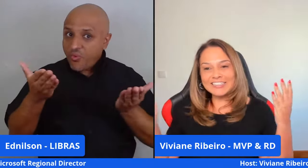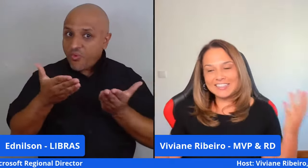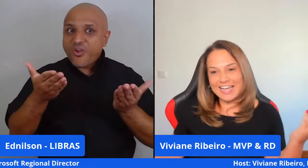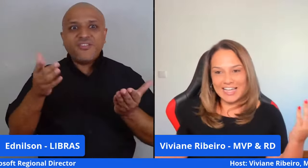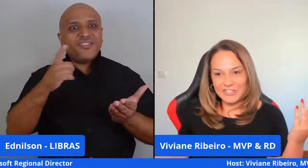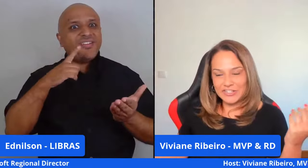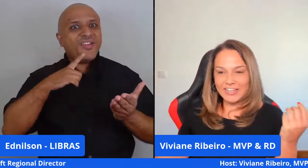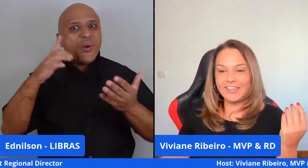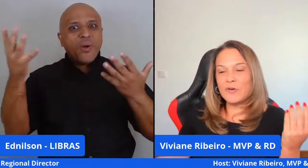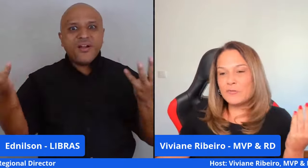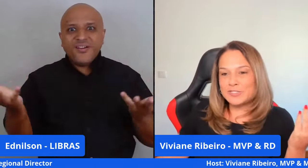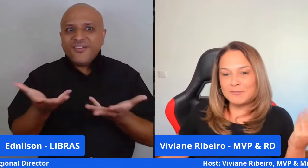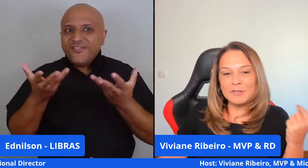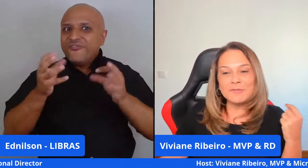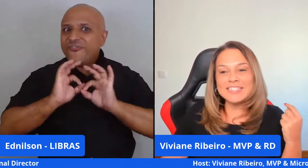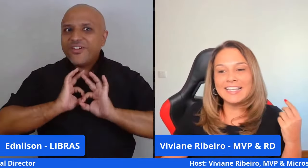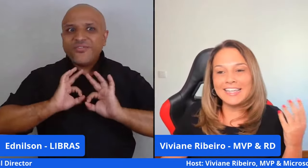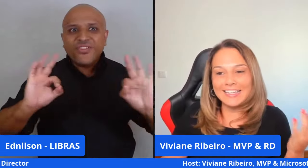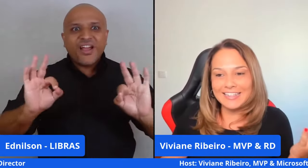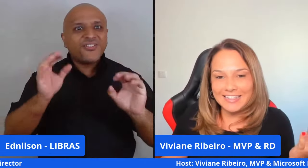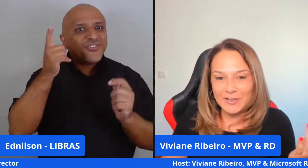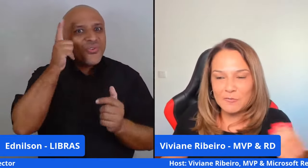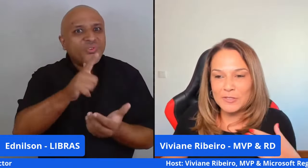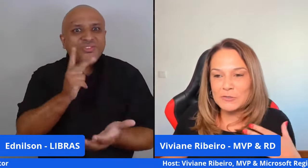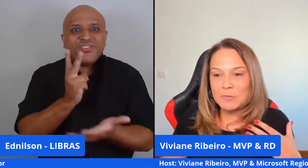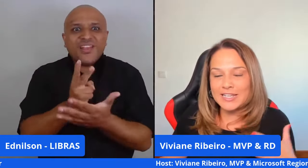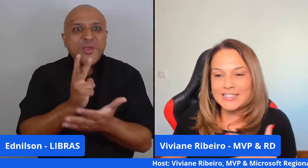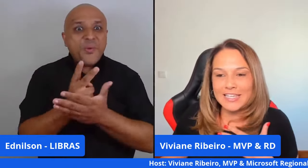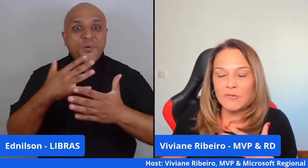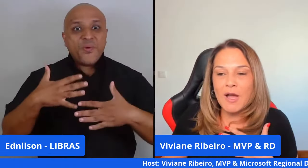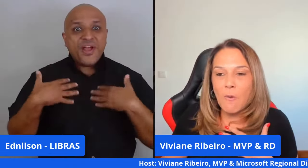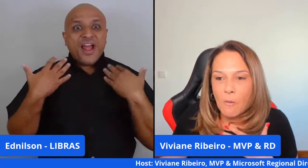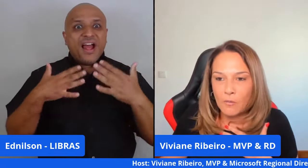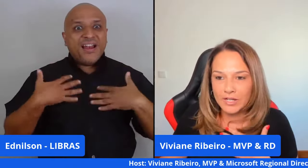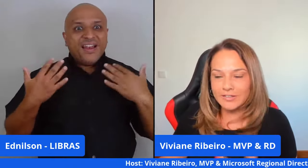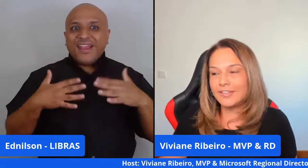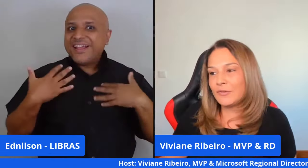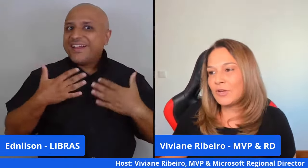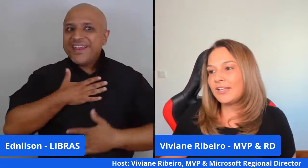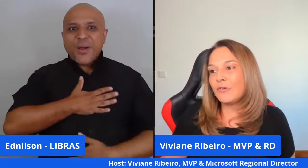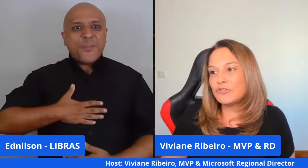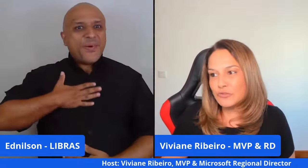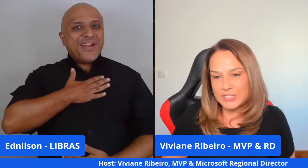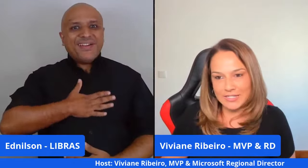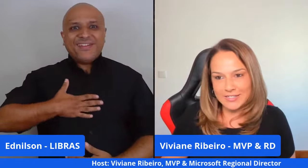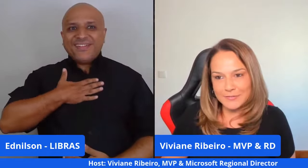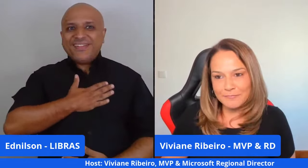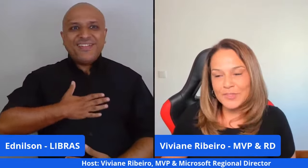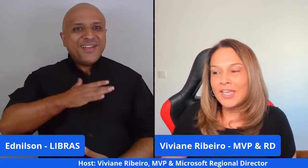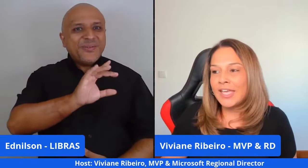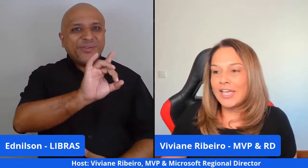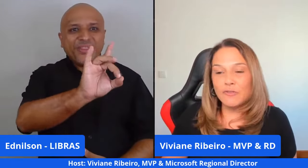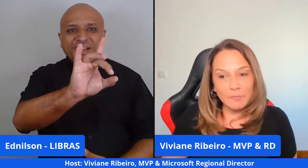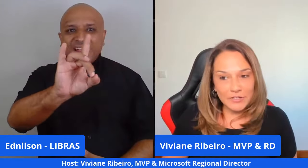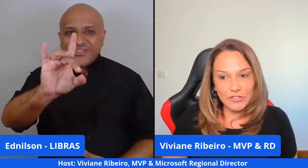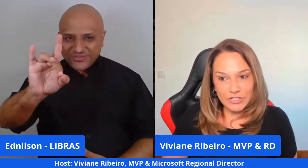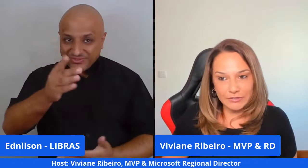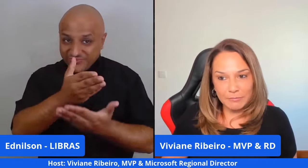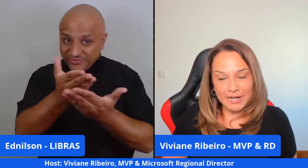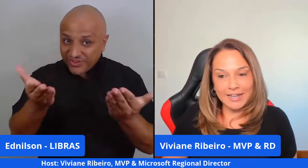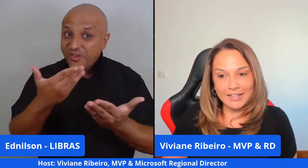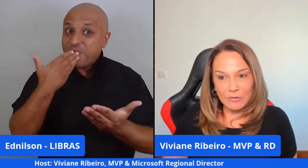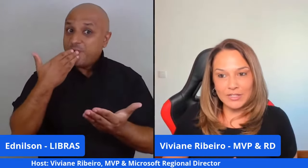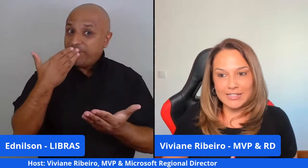fantástica e eu, como sempre, com imensa alegria, imensa prazer, uma honra estar aqui com cada um de vocês. Eu vou